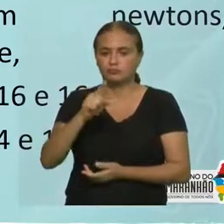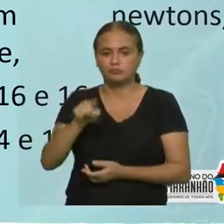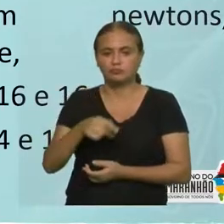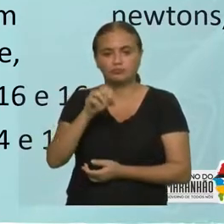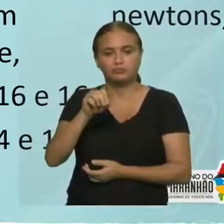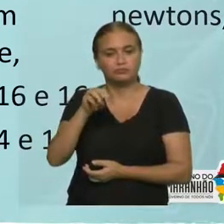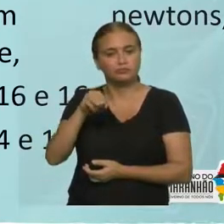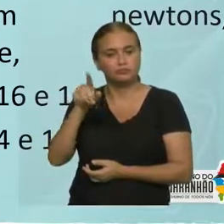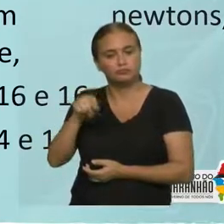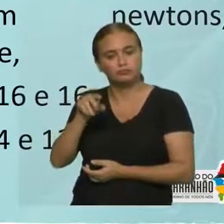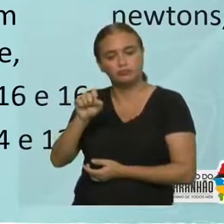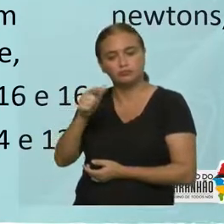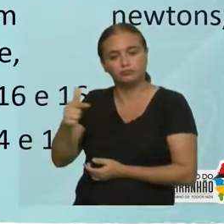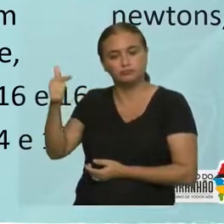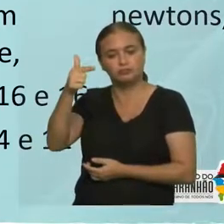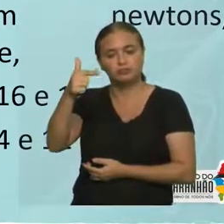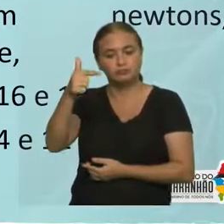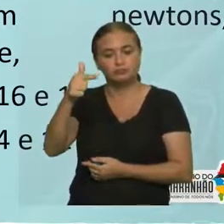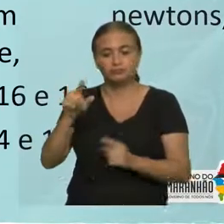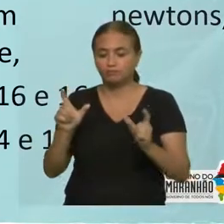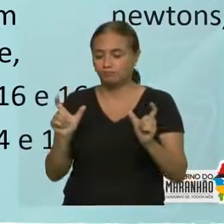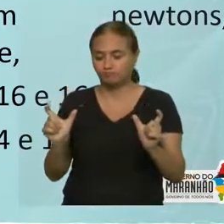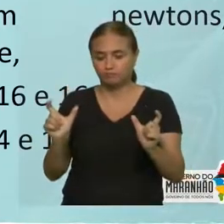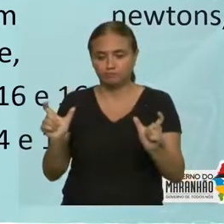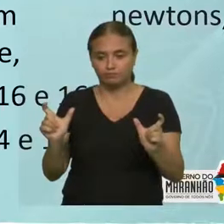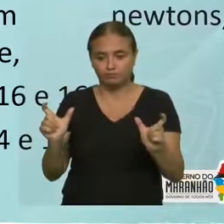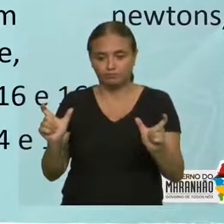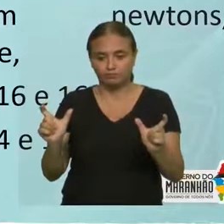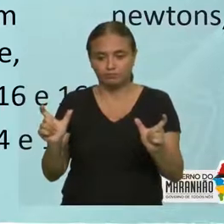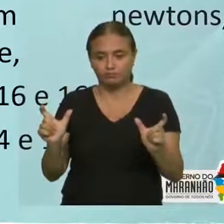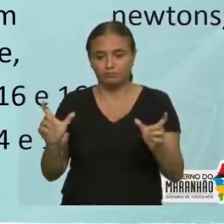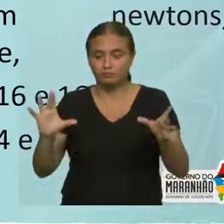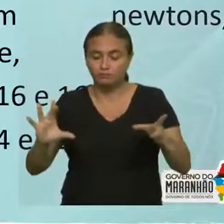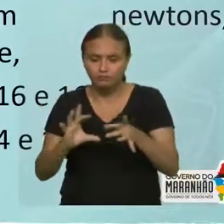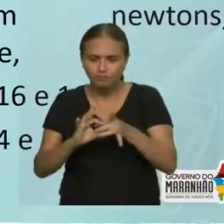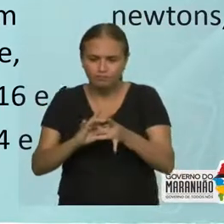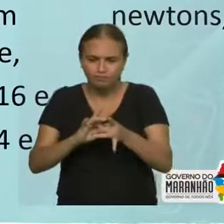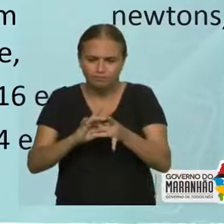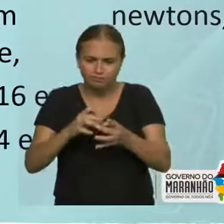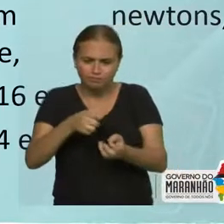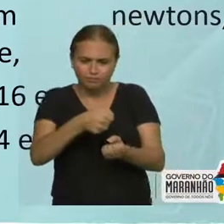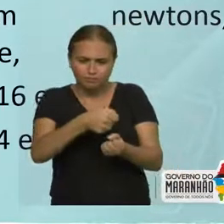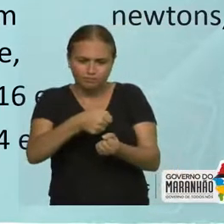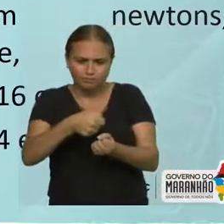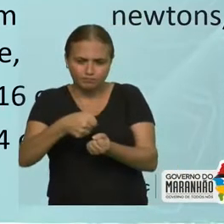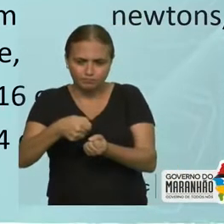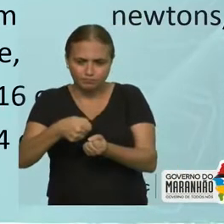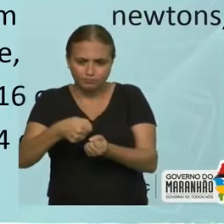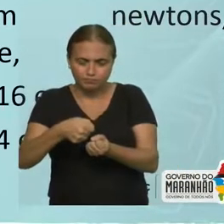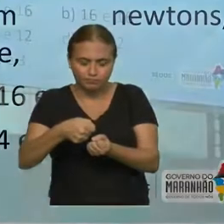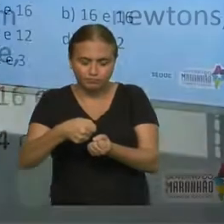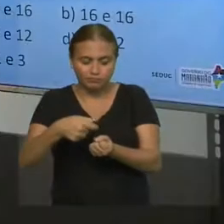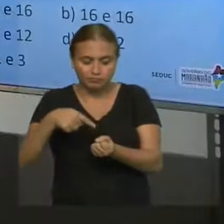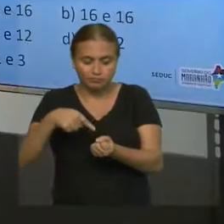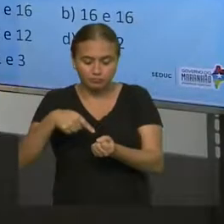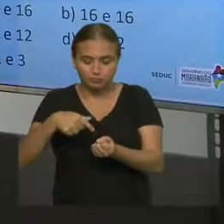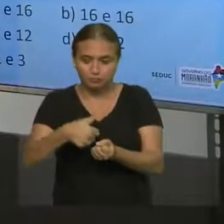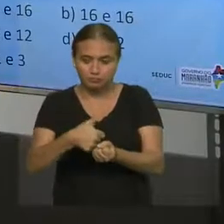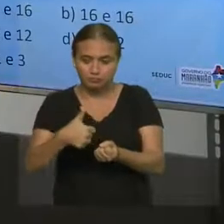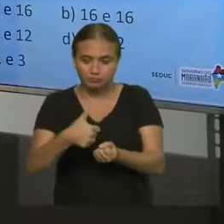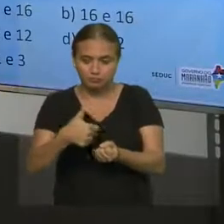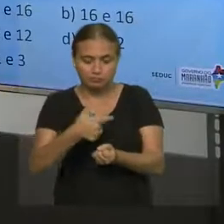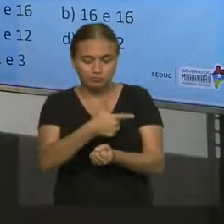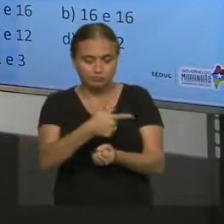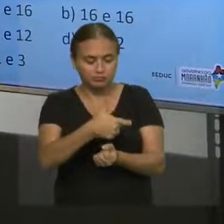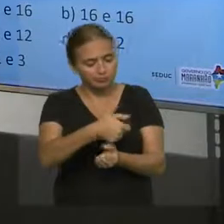Ele fala conjunto, ele está falando os dois. Como eles estão interligados, quando eu puxar um, vai estar automaticamente puxando o outro. Eles vão estar